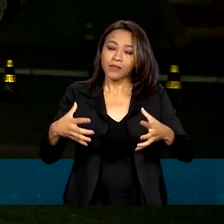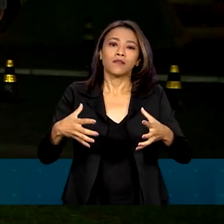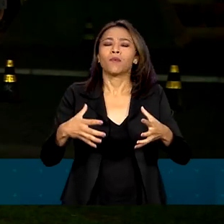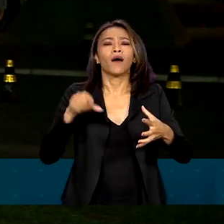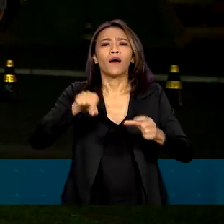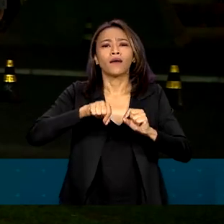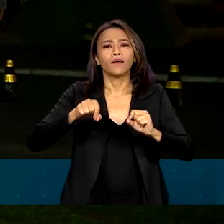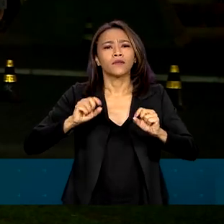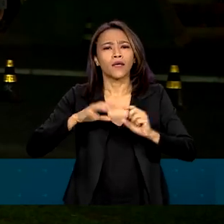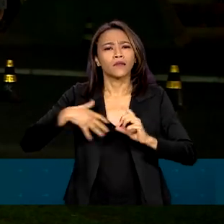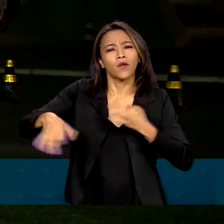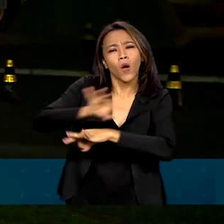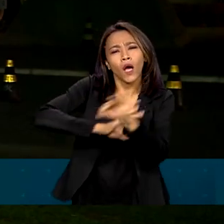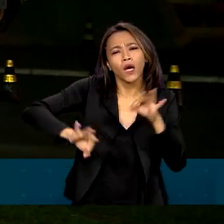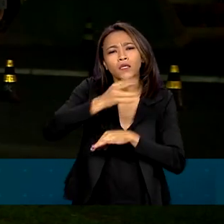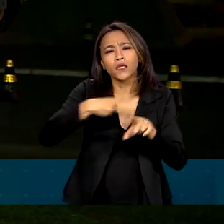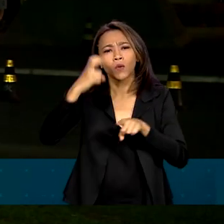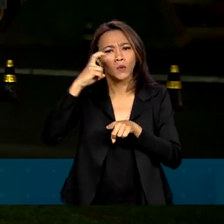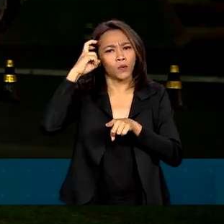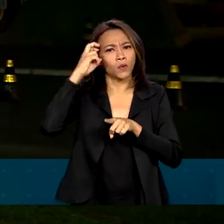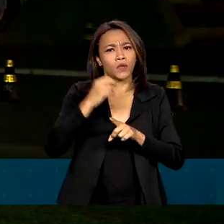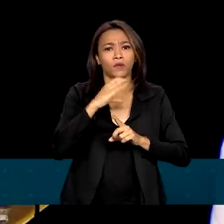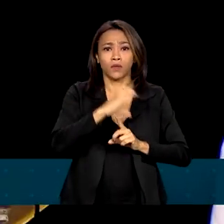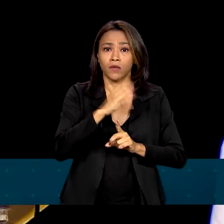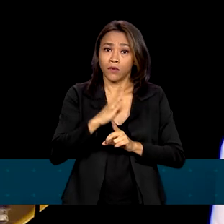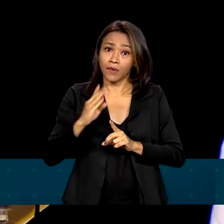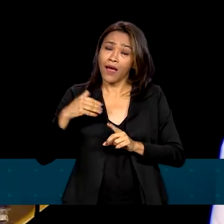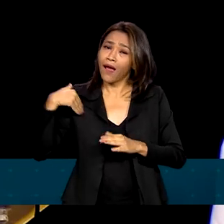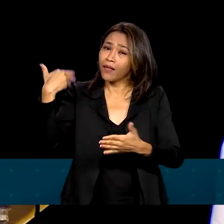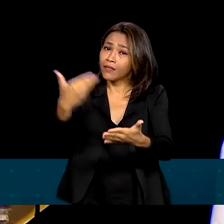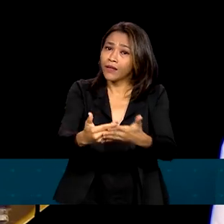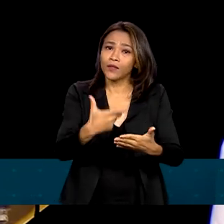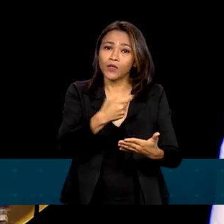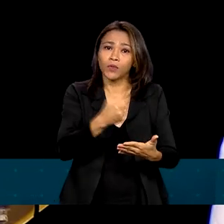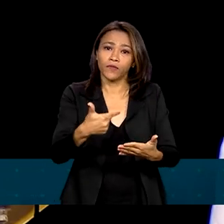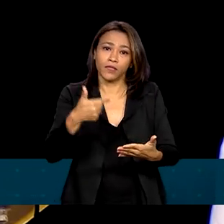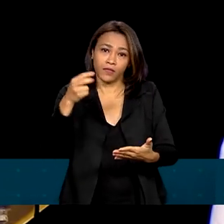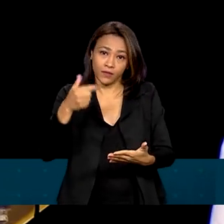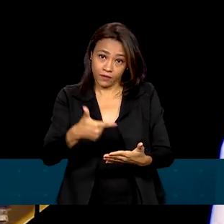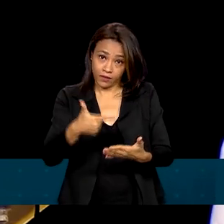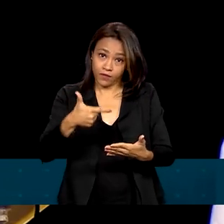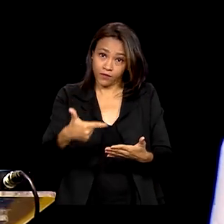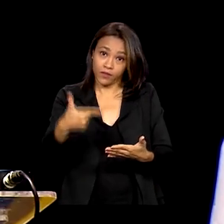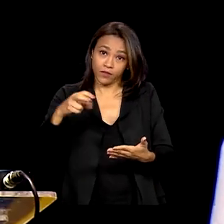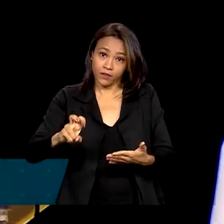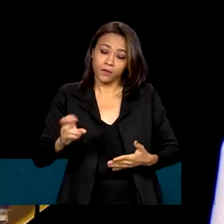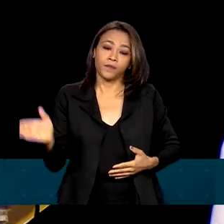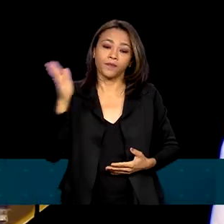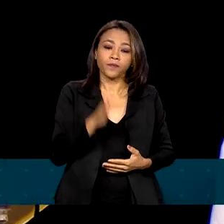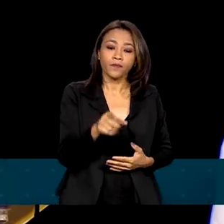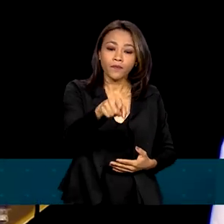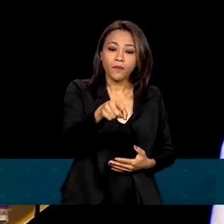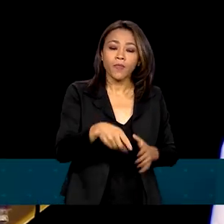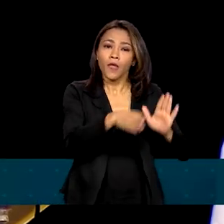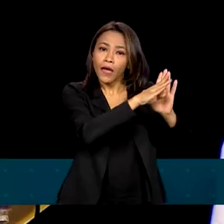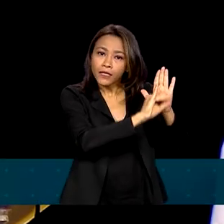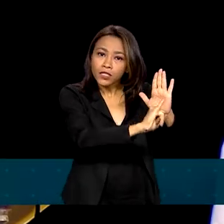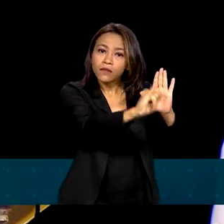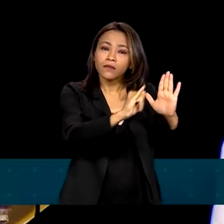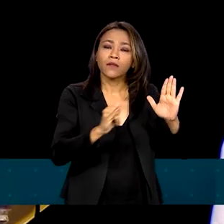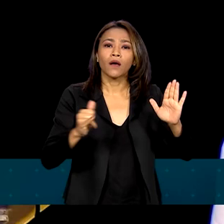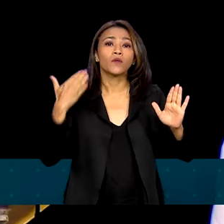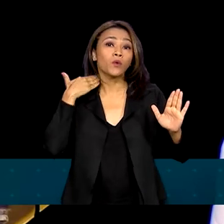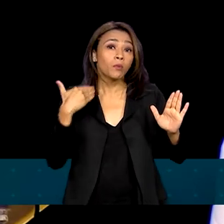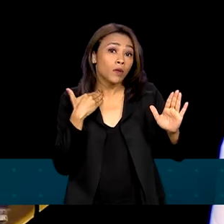Banco do Brasil até 2025. Os conceitos do edital lançado pelo Banco do Brasil estão